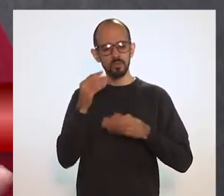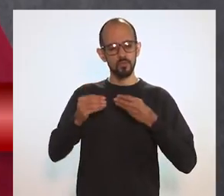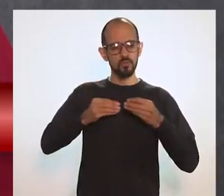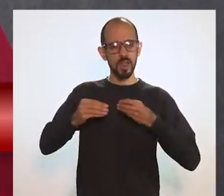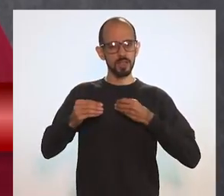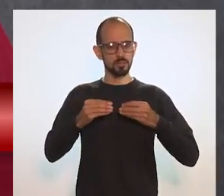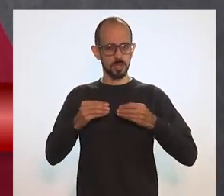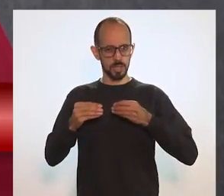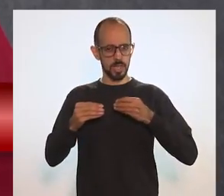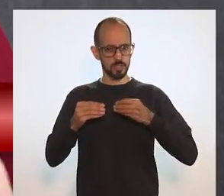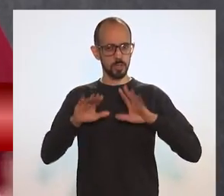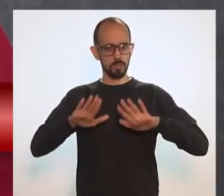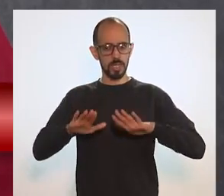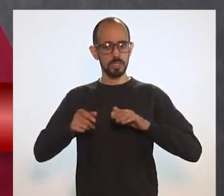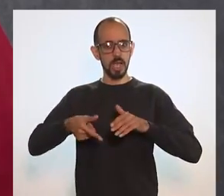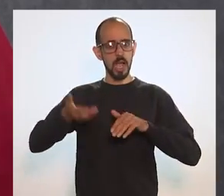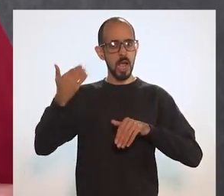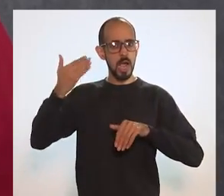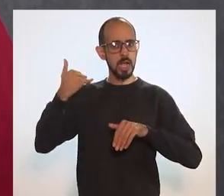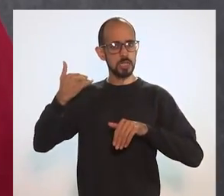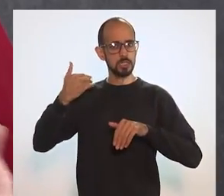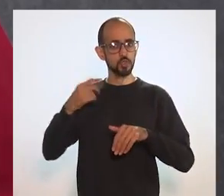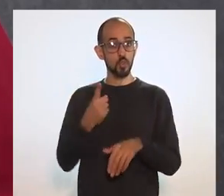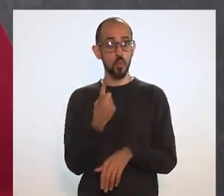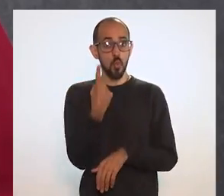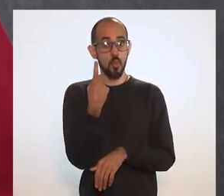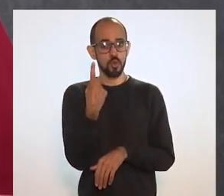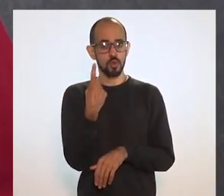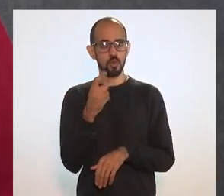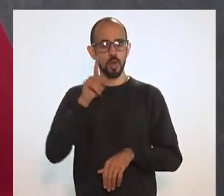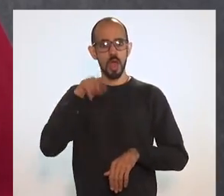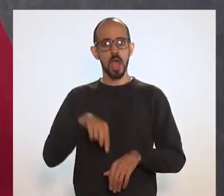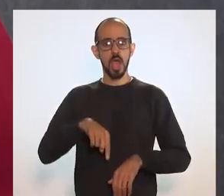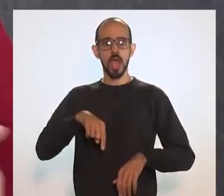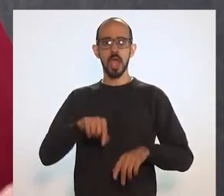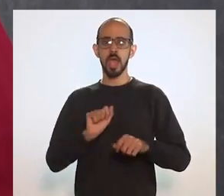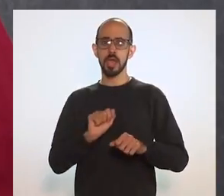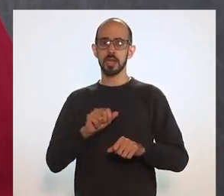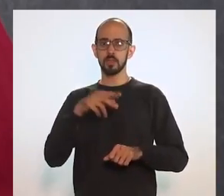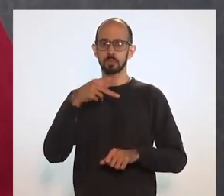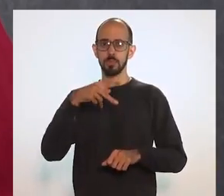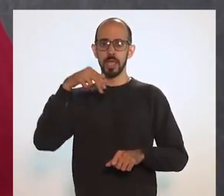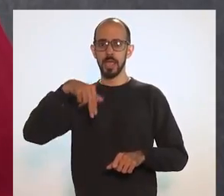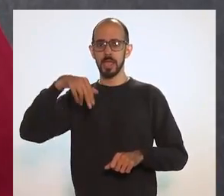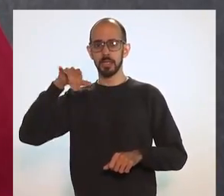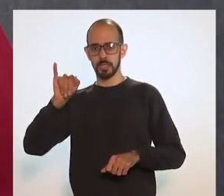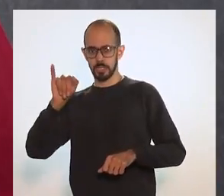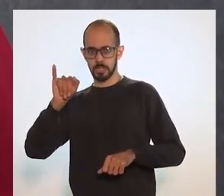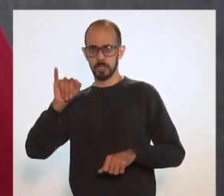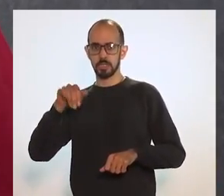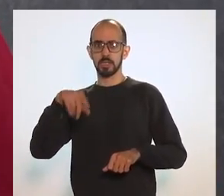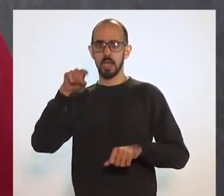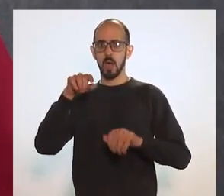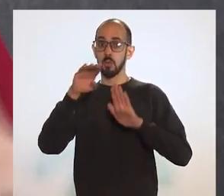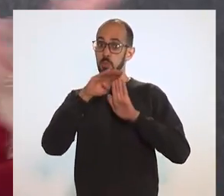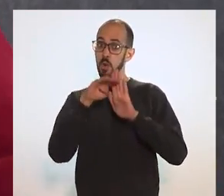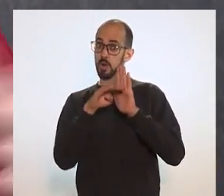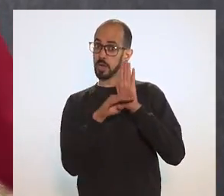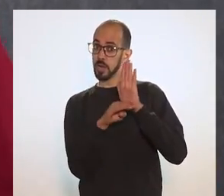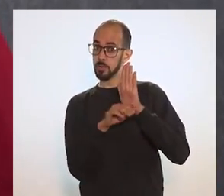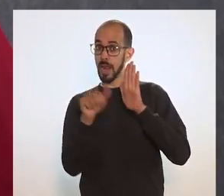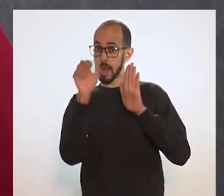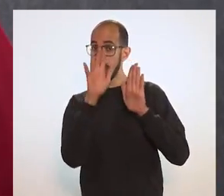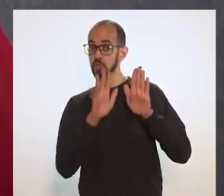no início dizia que a única forma de vacinar em massa os brasileiros seria através do PNI, o Programa Nacional de Imunizações,